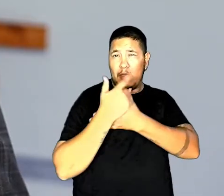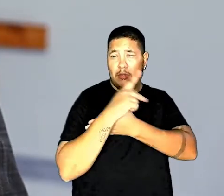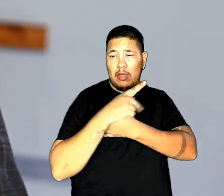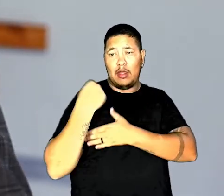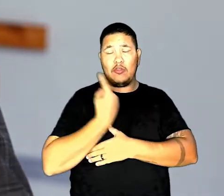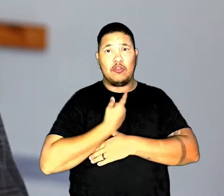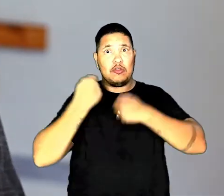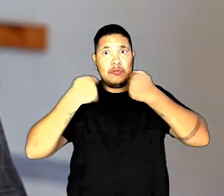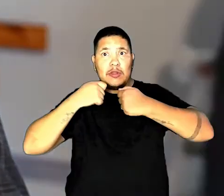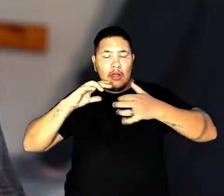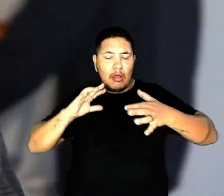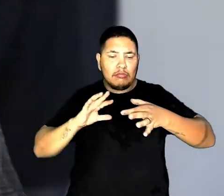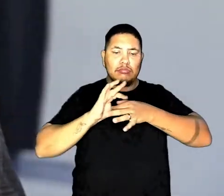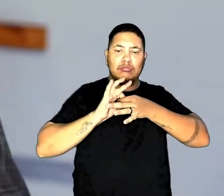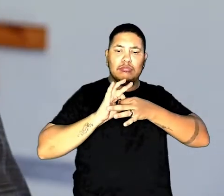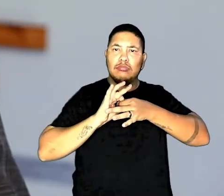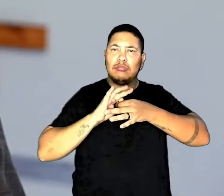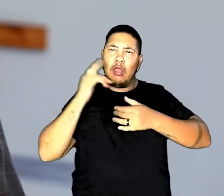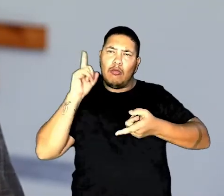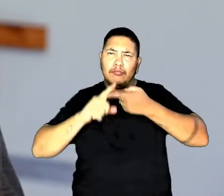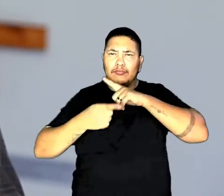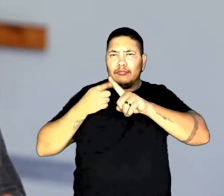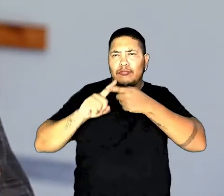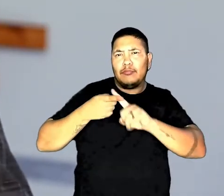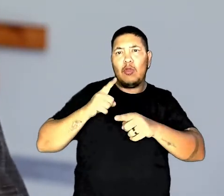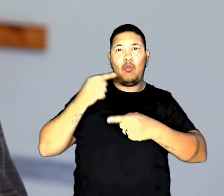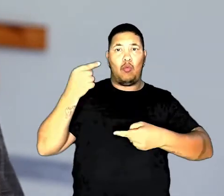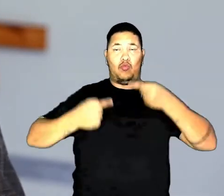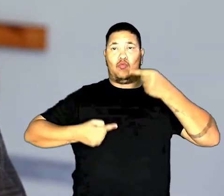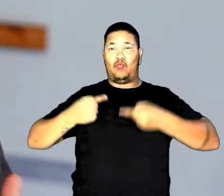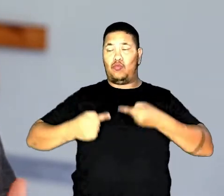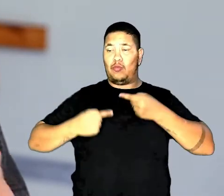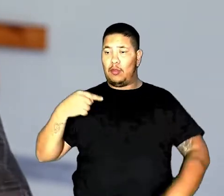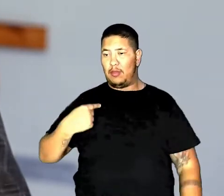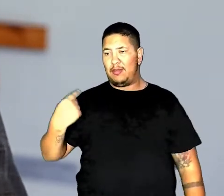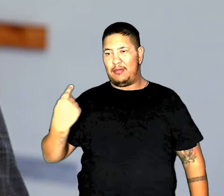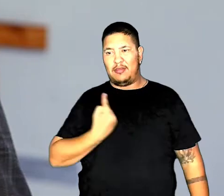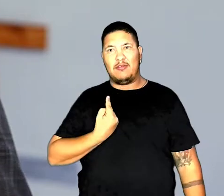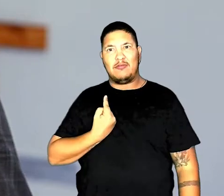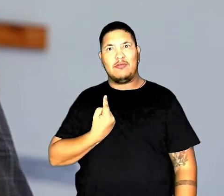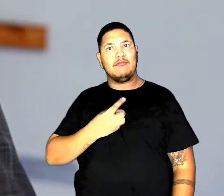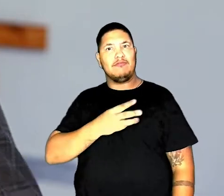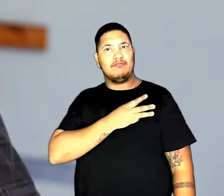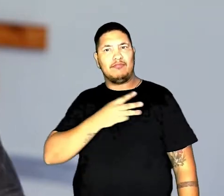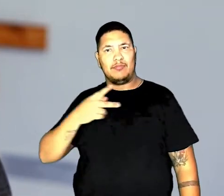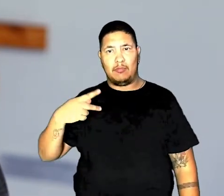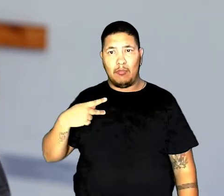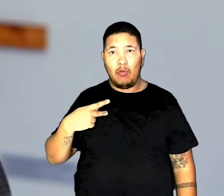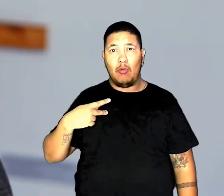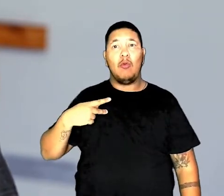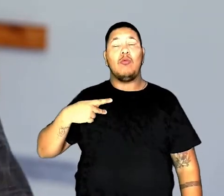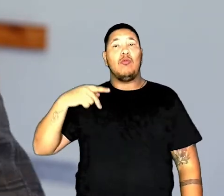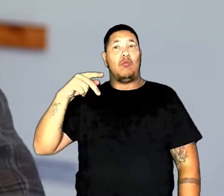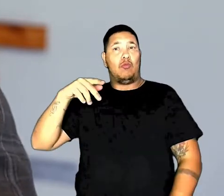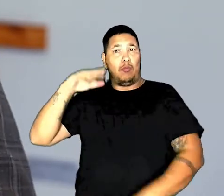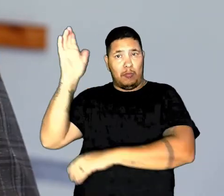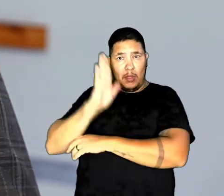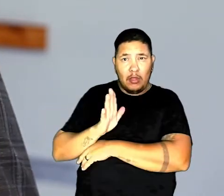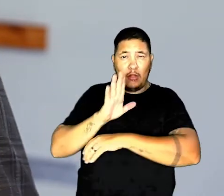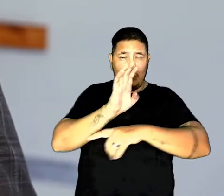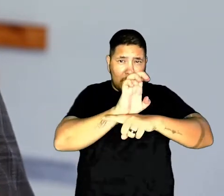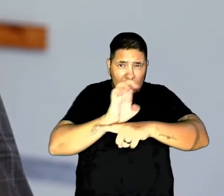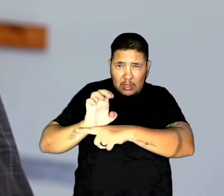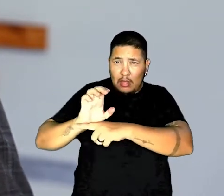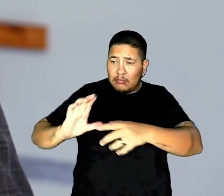PFDC, precisamos nos integrar, nos articular, precisamos dialogar entre nós, o Ministério Público da União, o Ministério